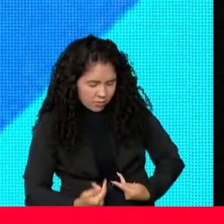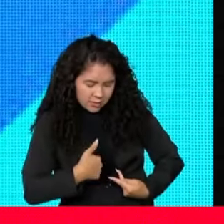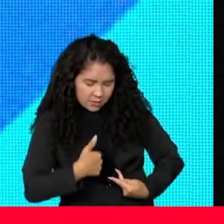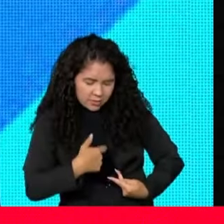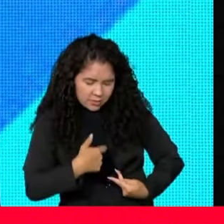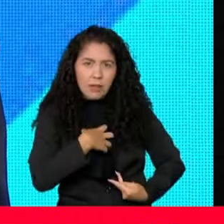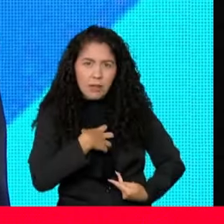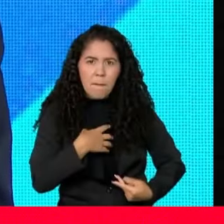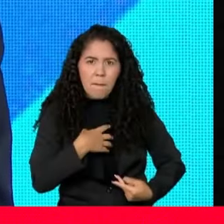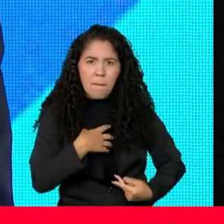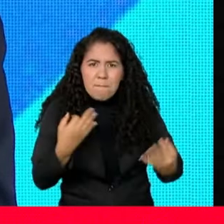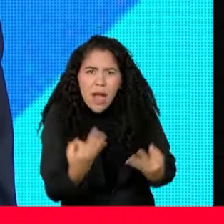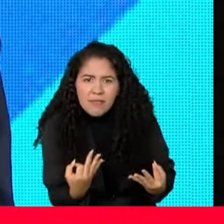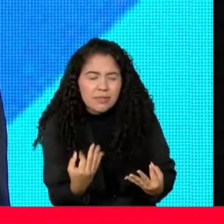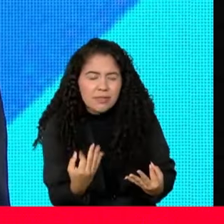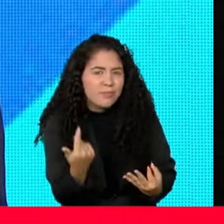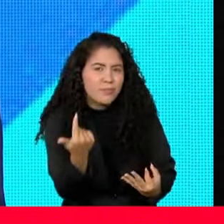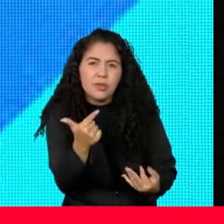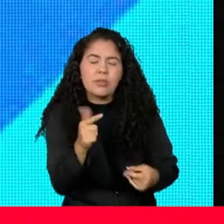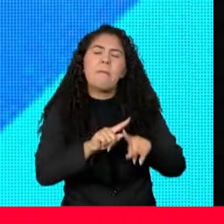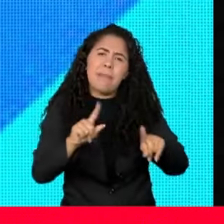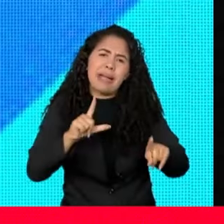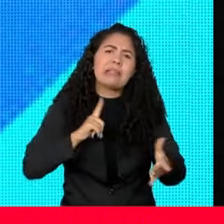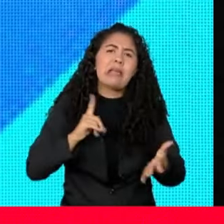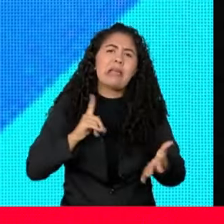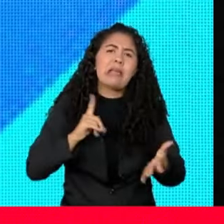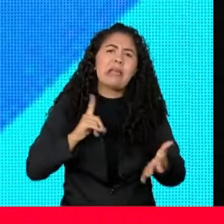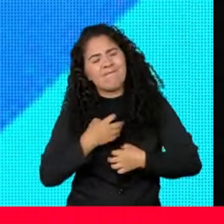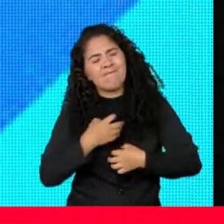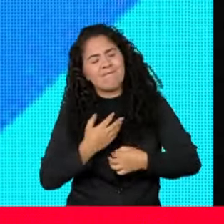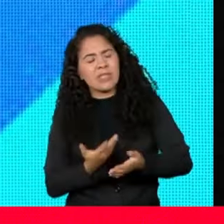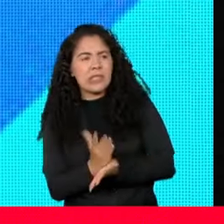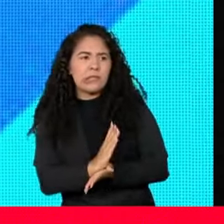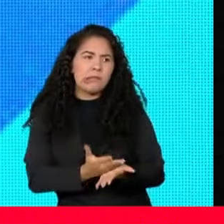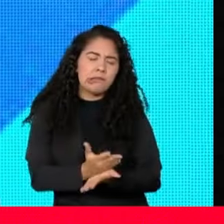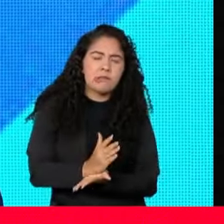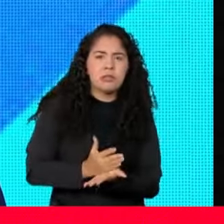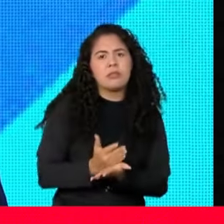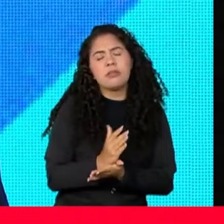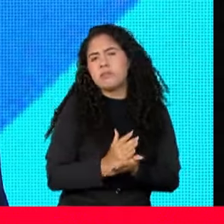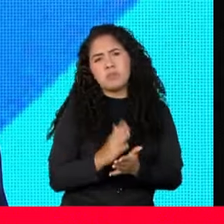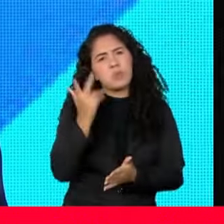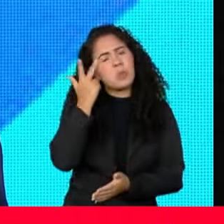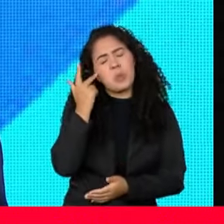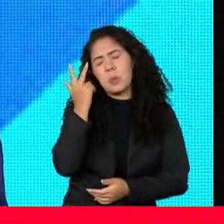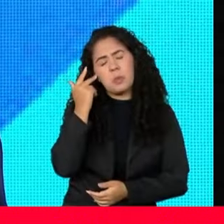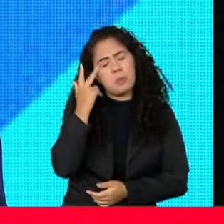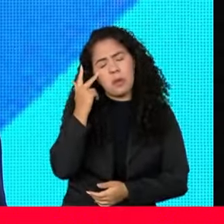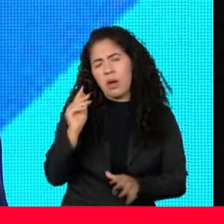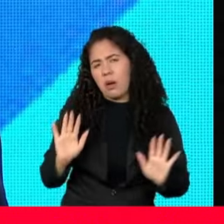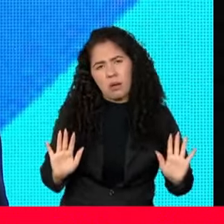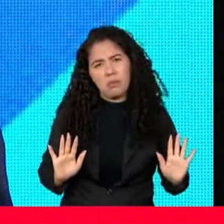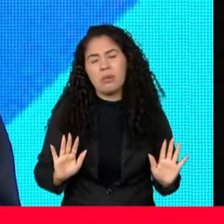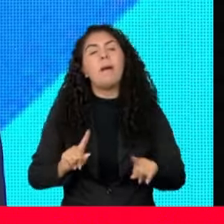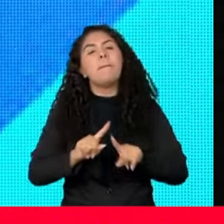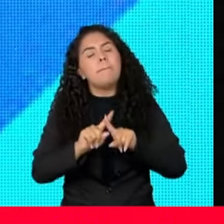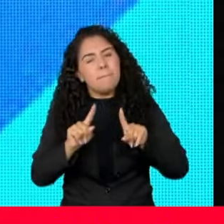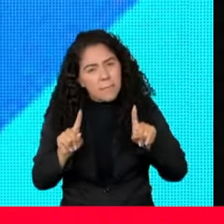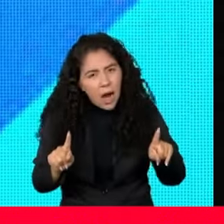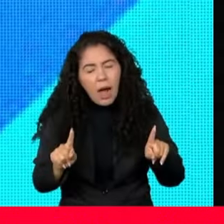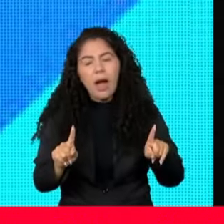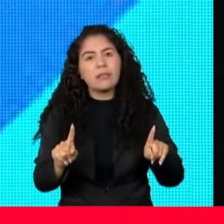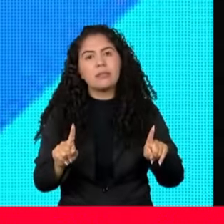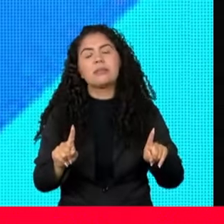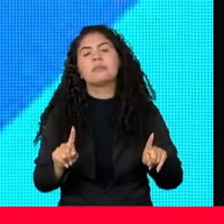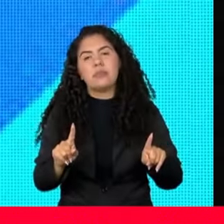perfeito, as pessoas podem ter diferentes pretensões. Mas nunca